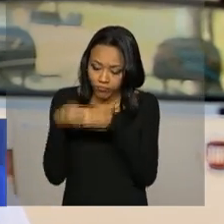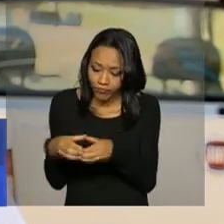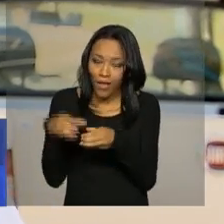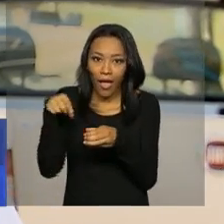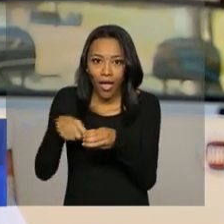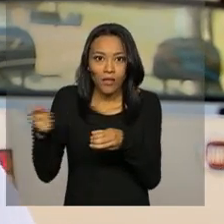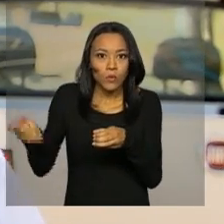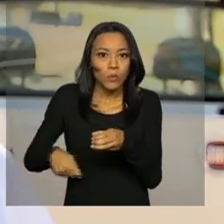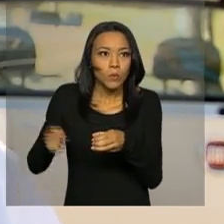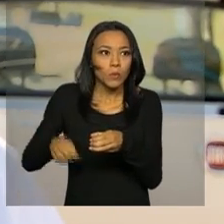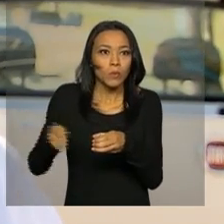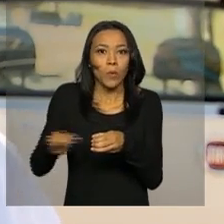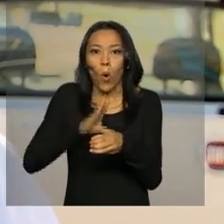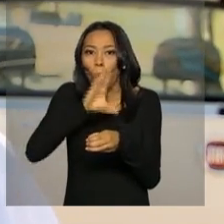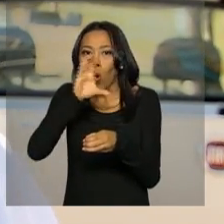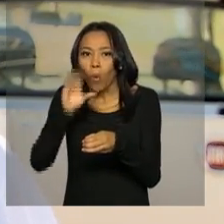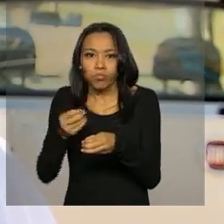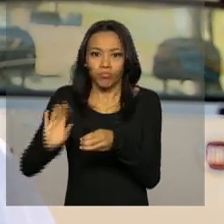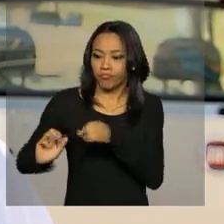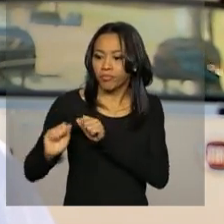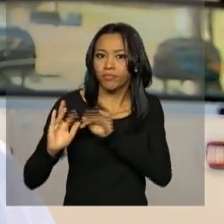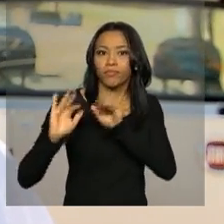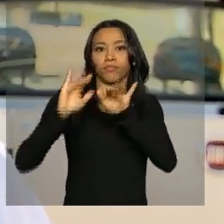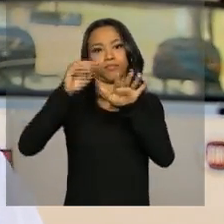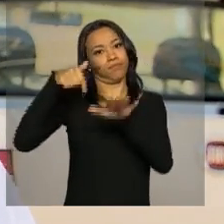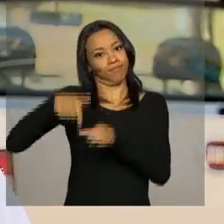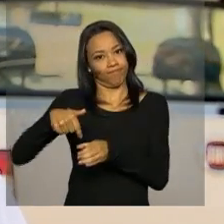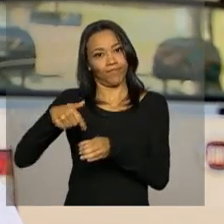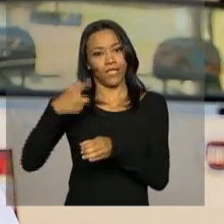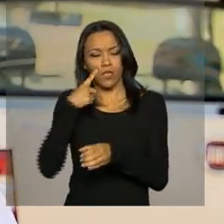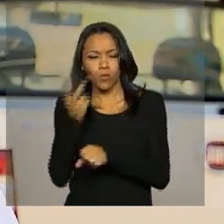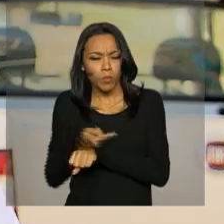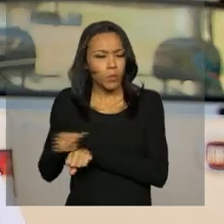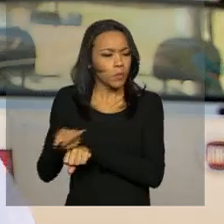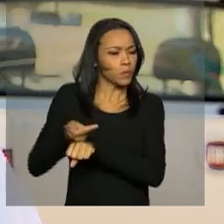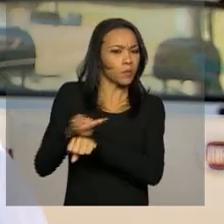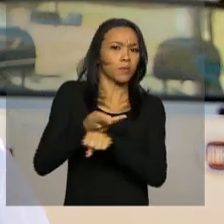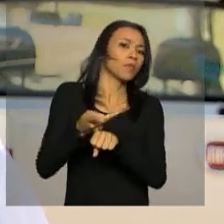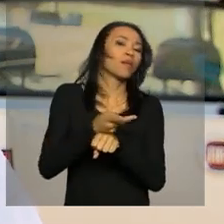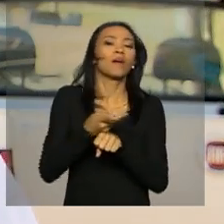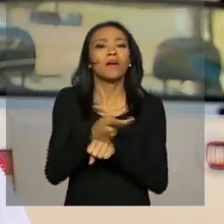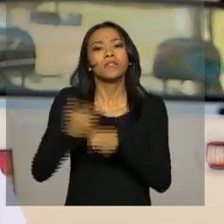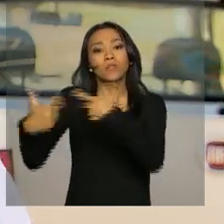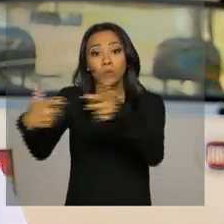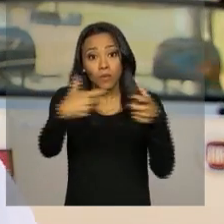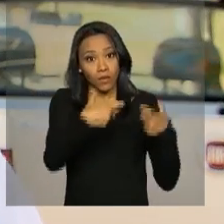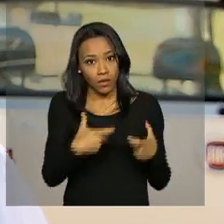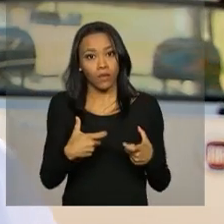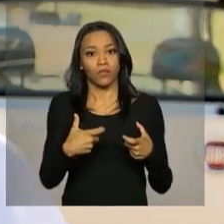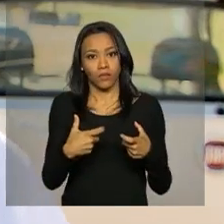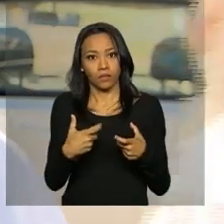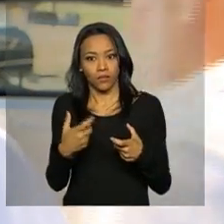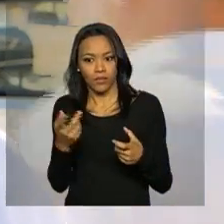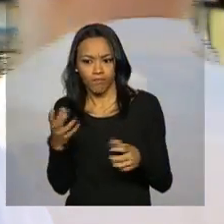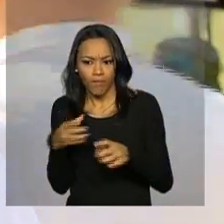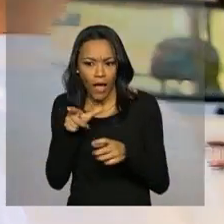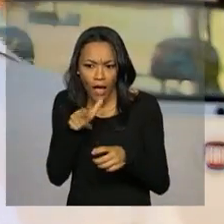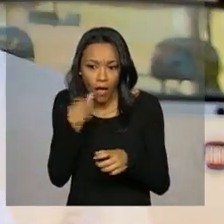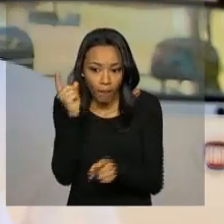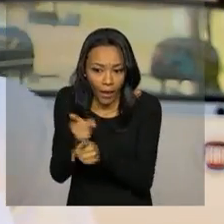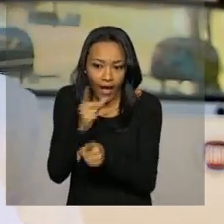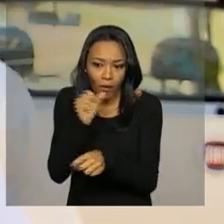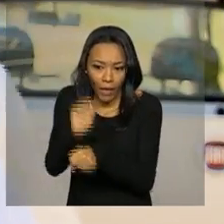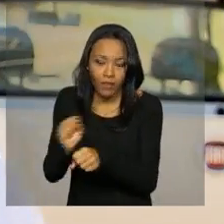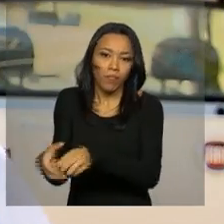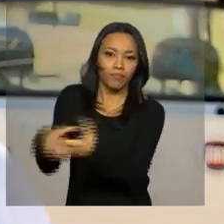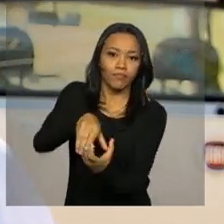criatório de mosquito. Então, na área rural, a nossa ação seria a identificação desses locais, possíveis criatórios, orientação